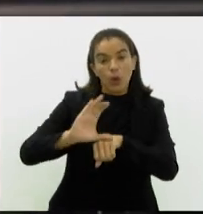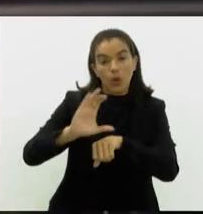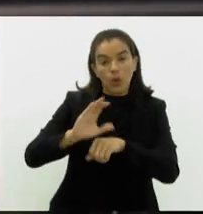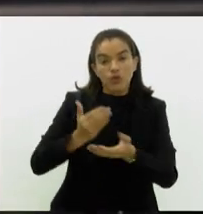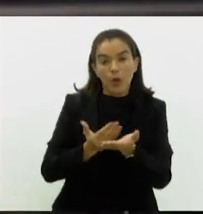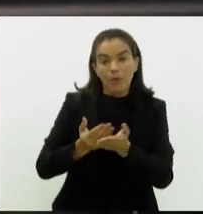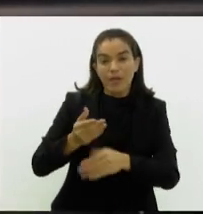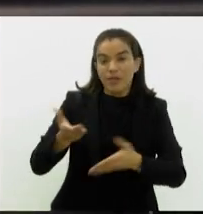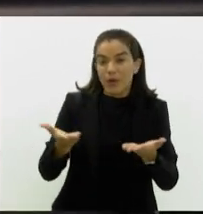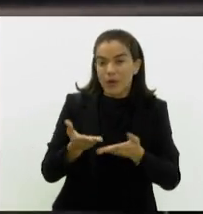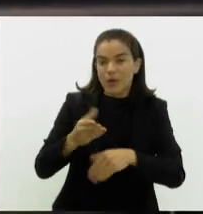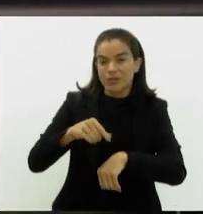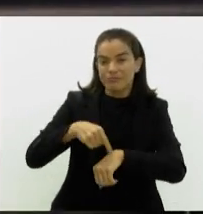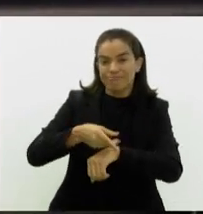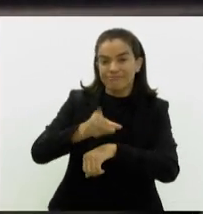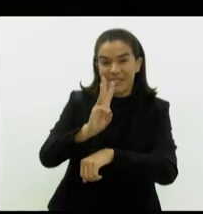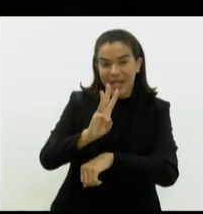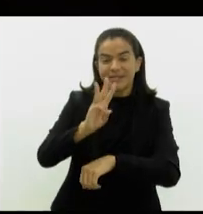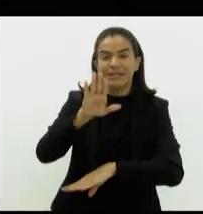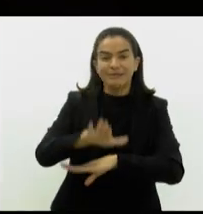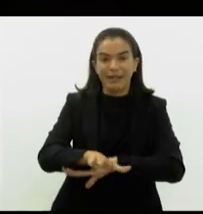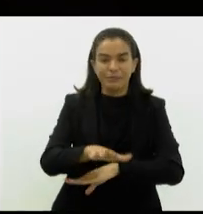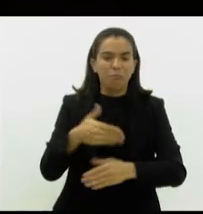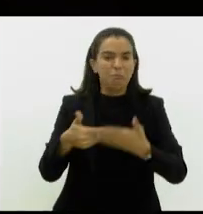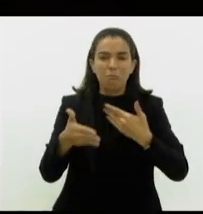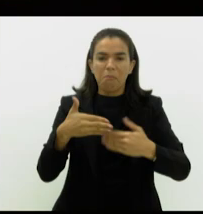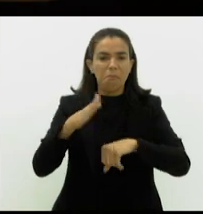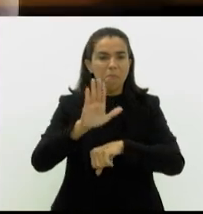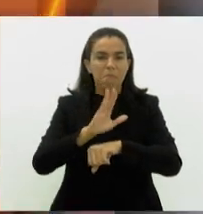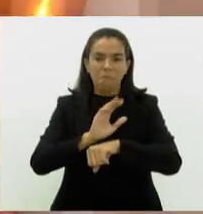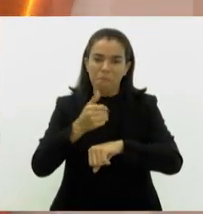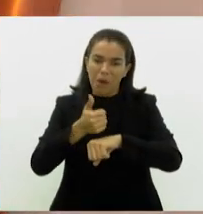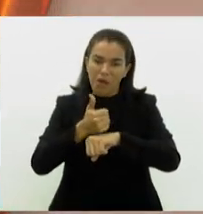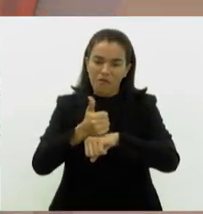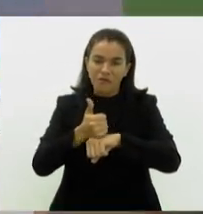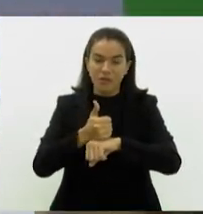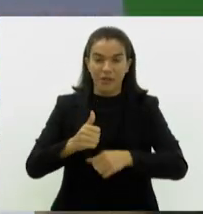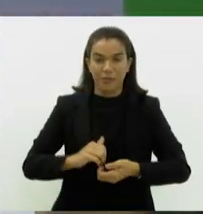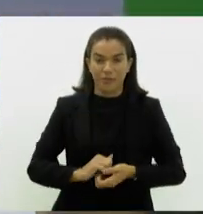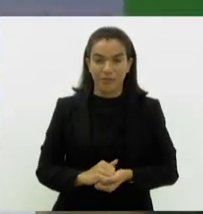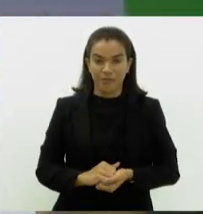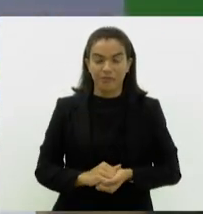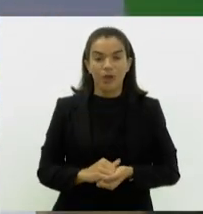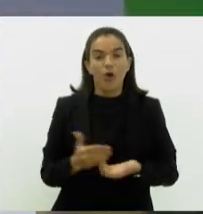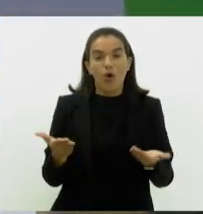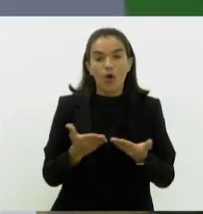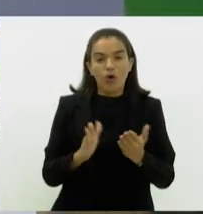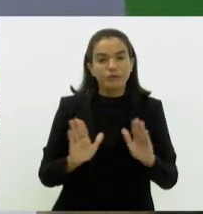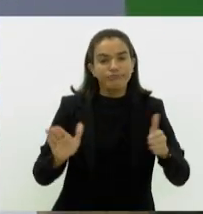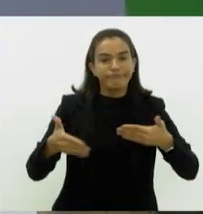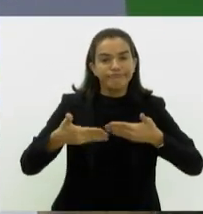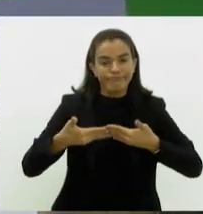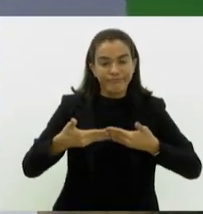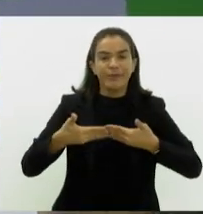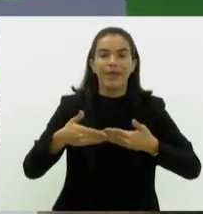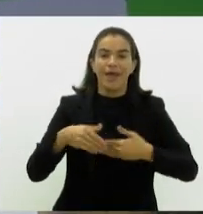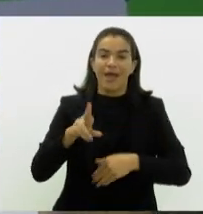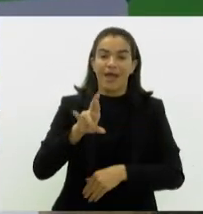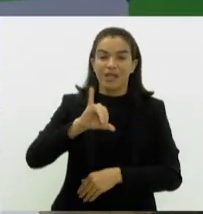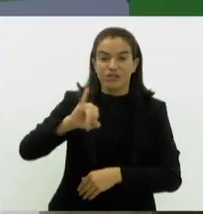às 15 horas e é aberto a profissionais de qualquer formação. Termina hoje o primeiro Fórum RJ